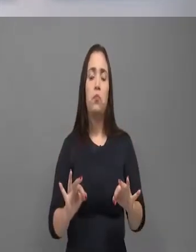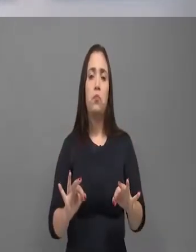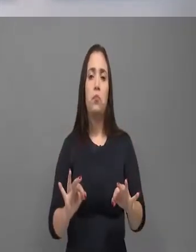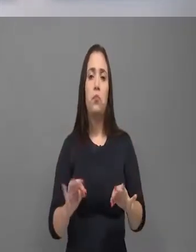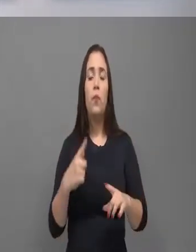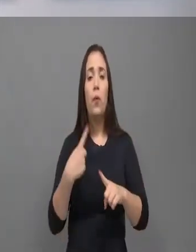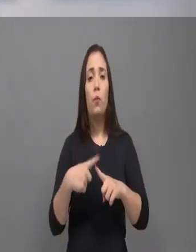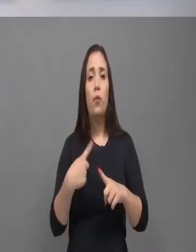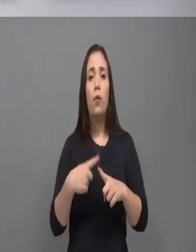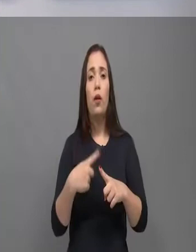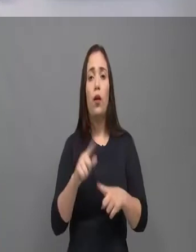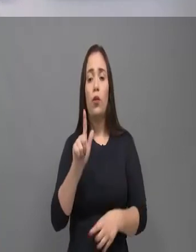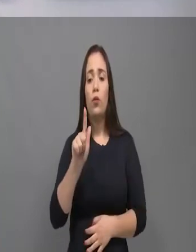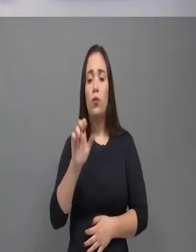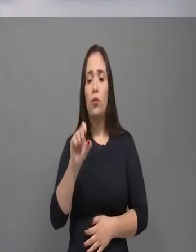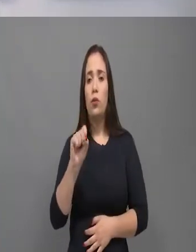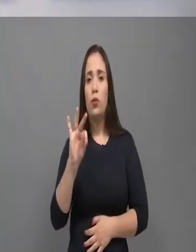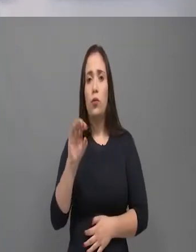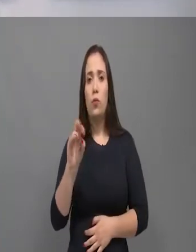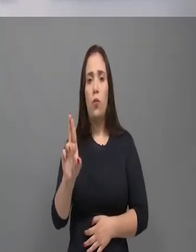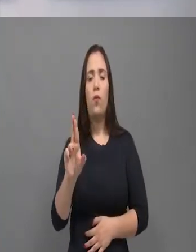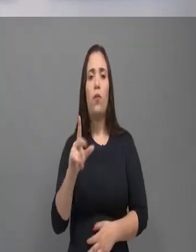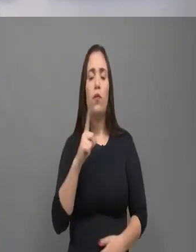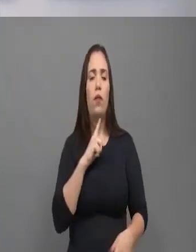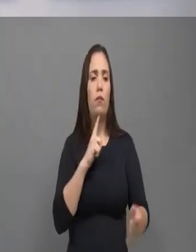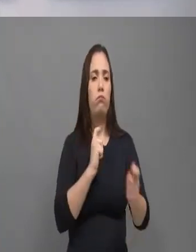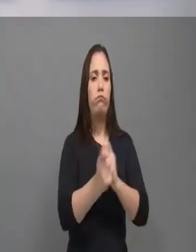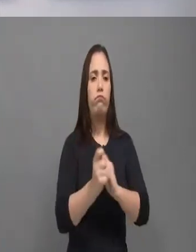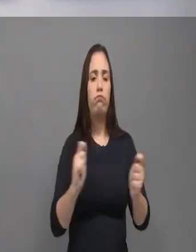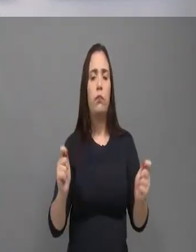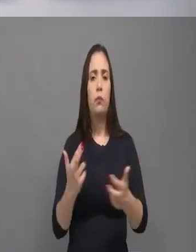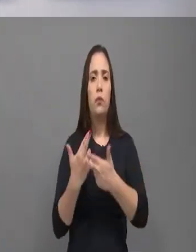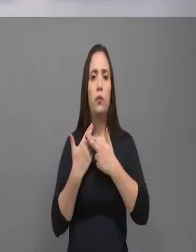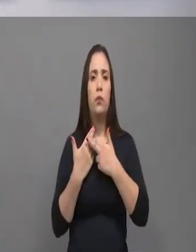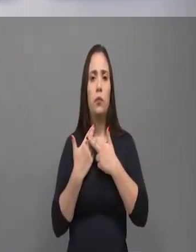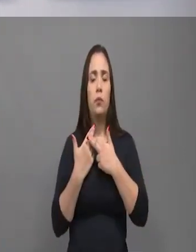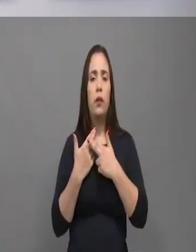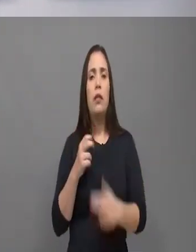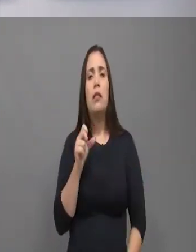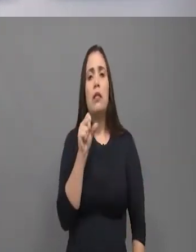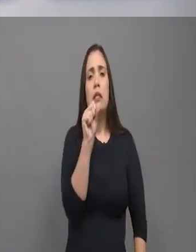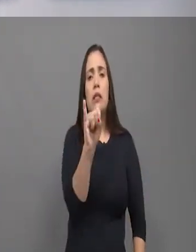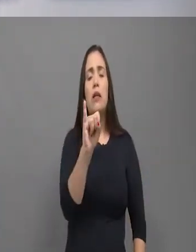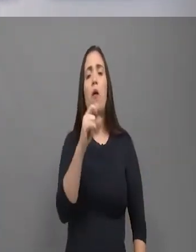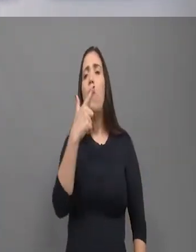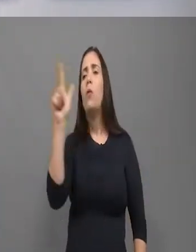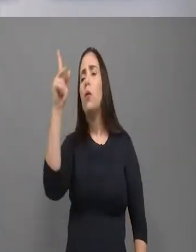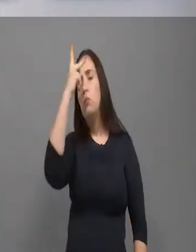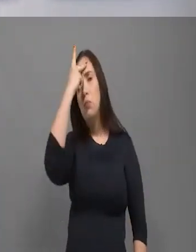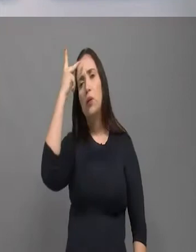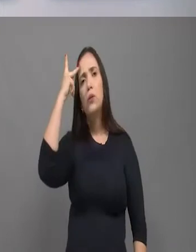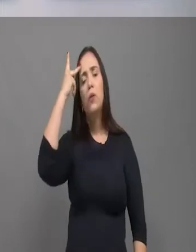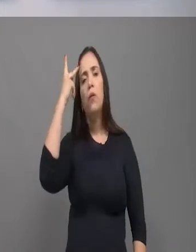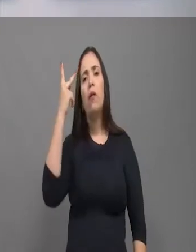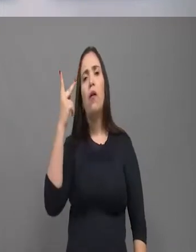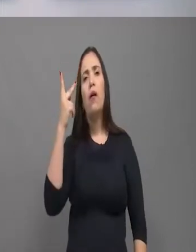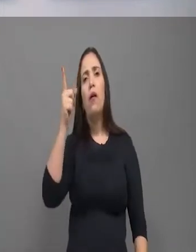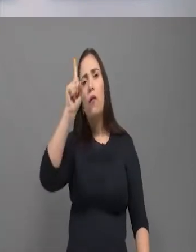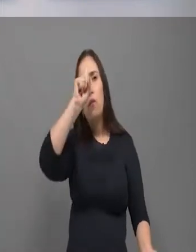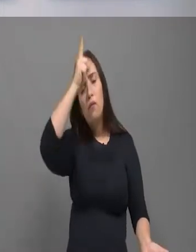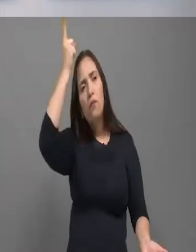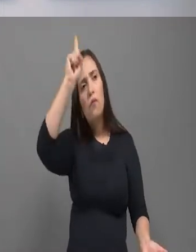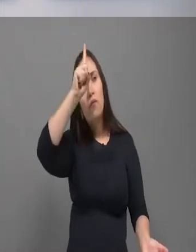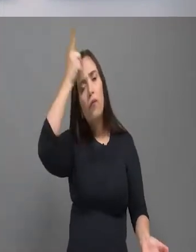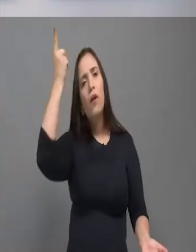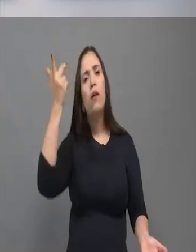e aí fazia como o Estado do Rio de Janeiro. Hoje, o Estado do Ceará é o Estado mais equilibrado, está certo? É o Estado que mais